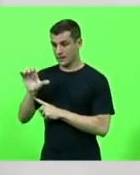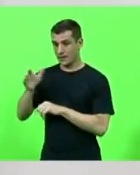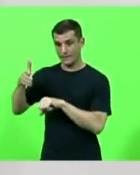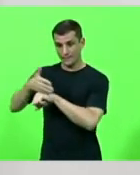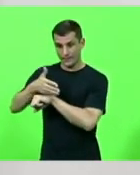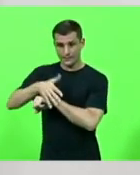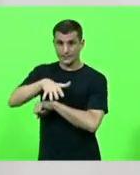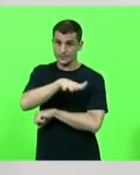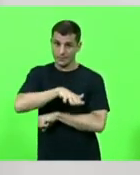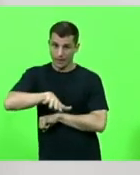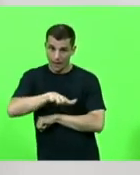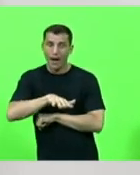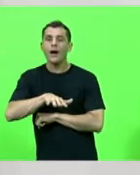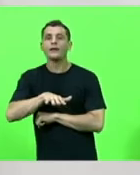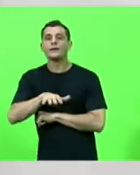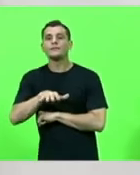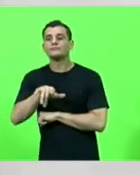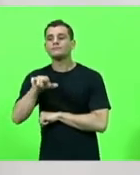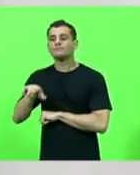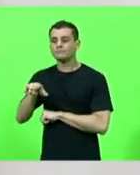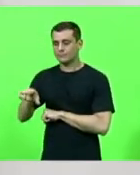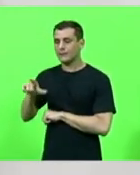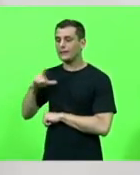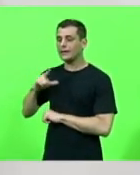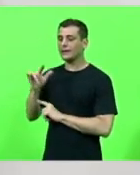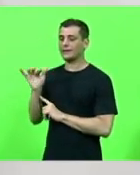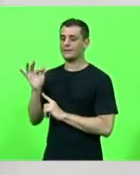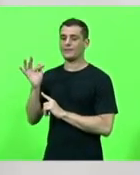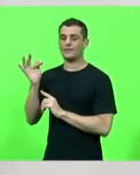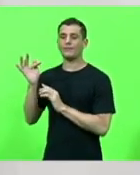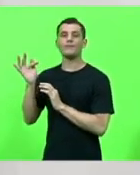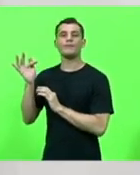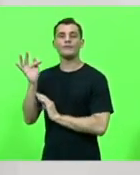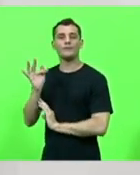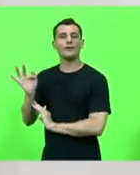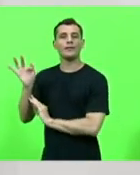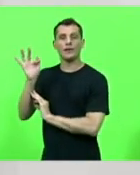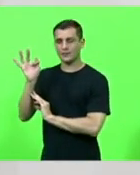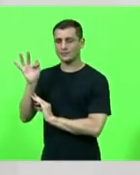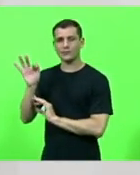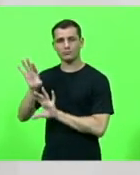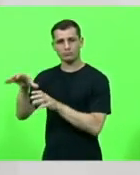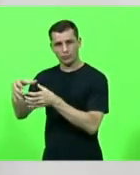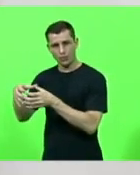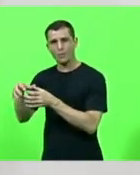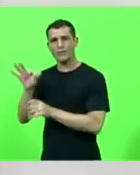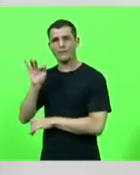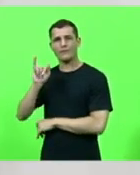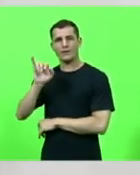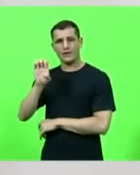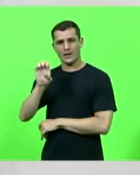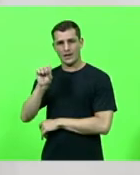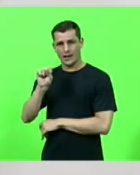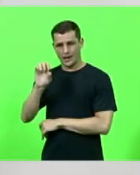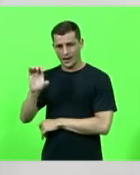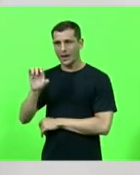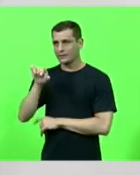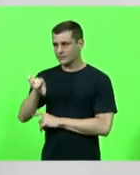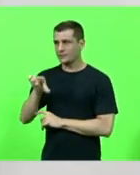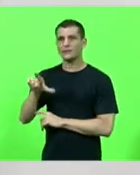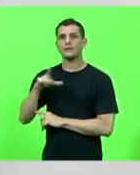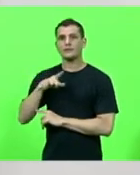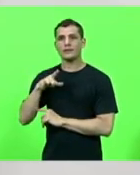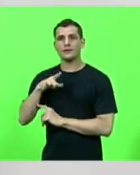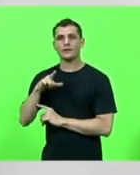a federação das indústrias do estado de Santa Catarina Fiesc por meio do comitê da indústria de defesa de Santa Catarina chamada